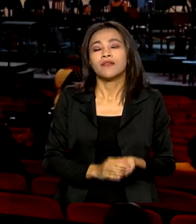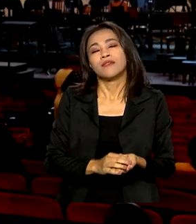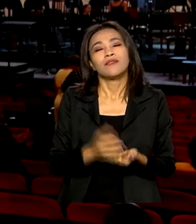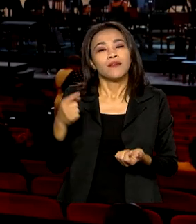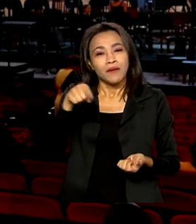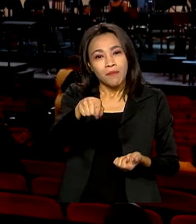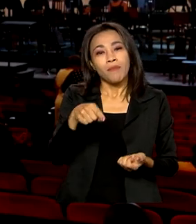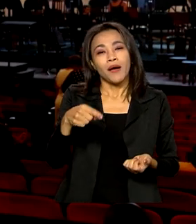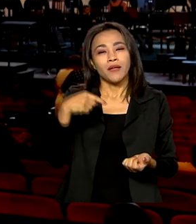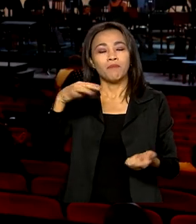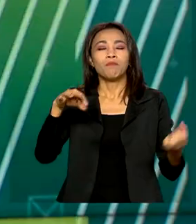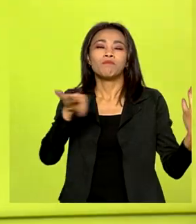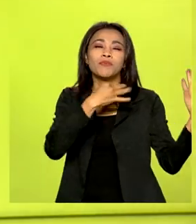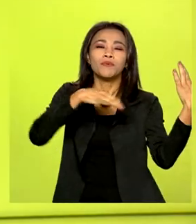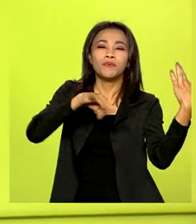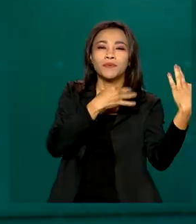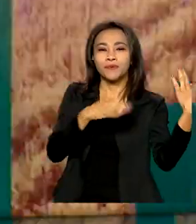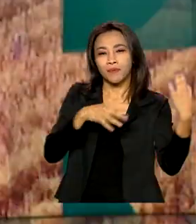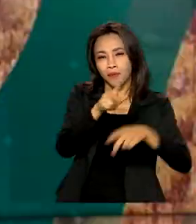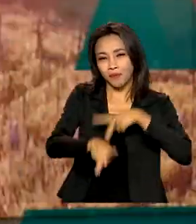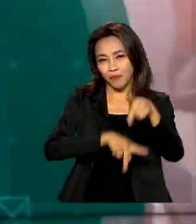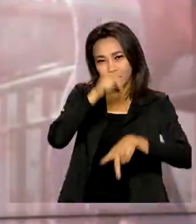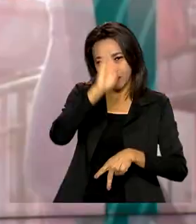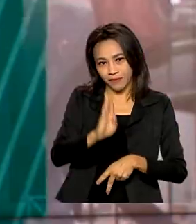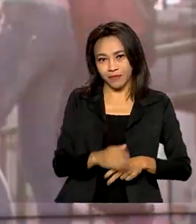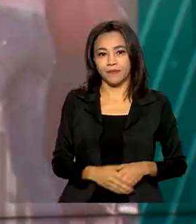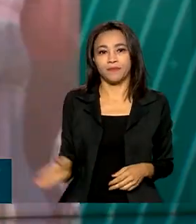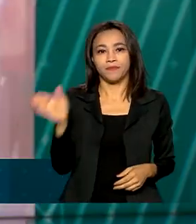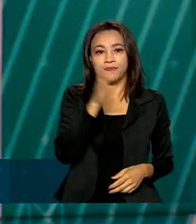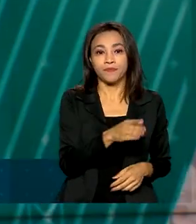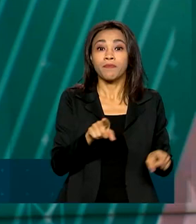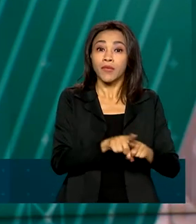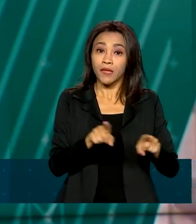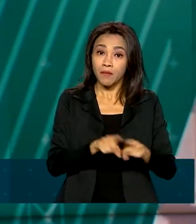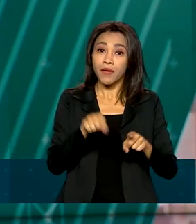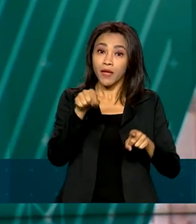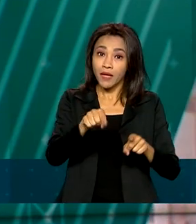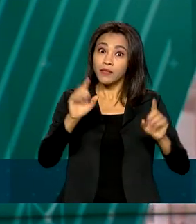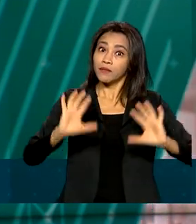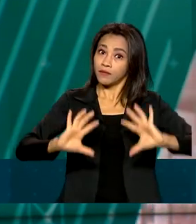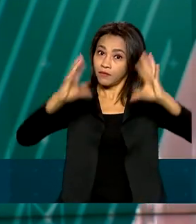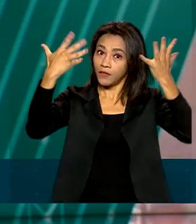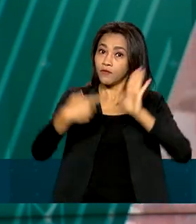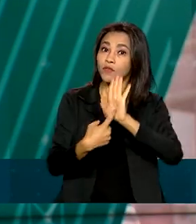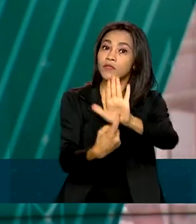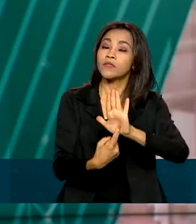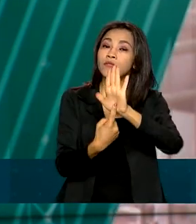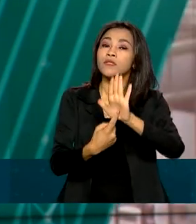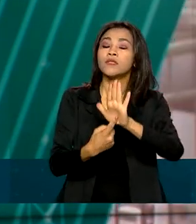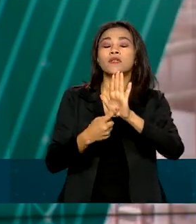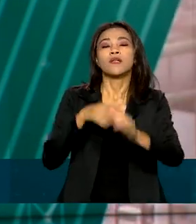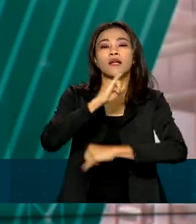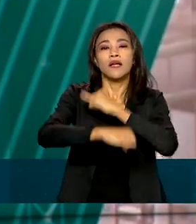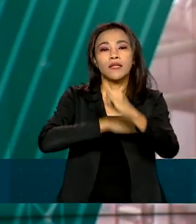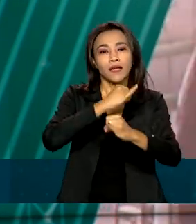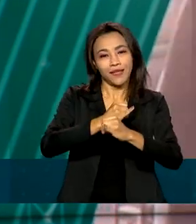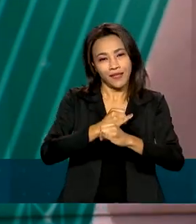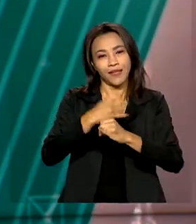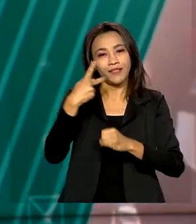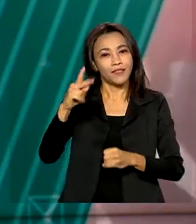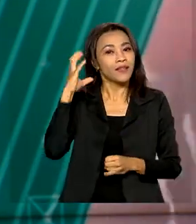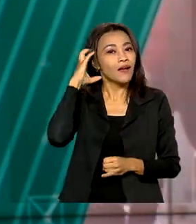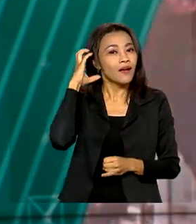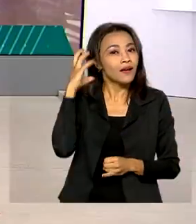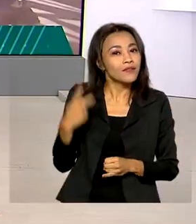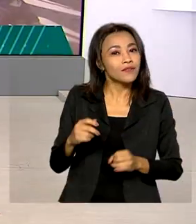para a população brasileira. O espetáculo também foi transmitido pela internet nas redes sociais da Rádio Nacional do